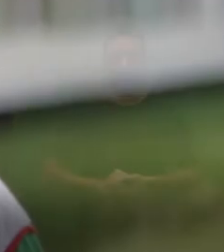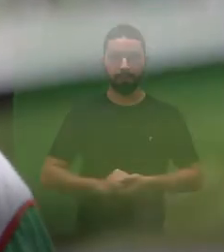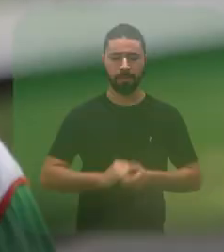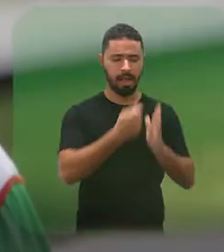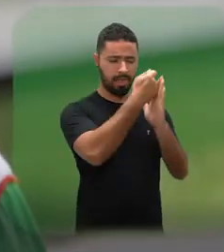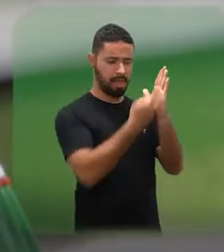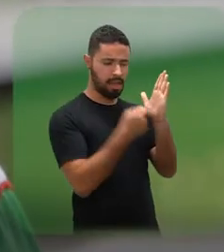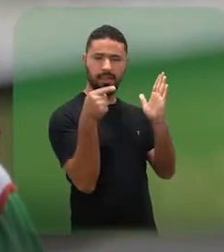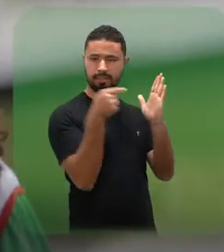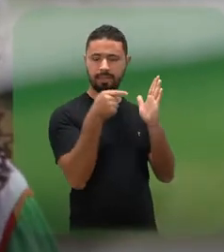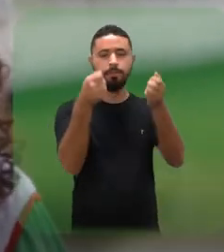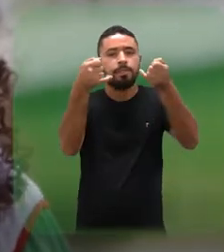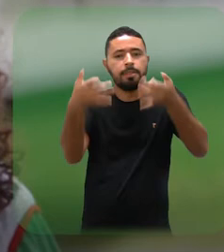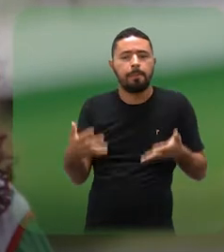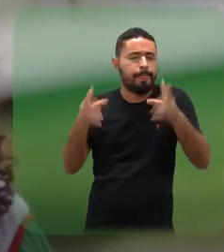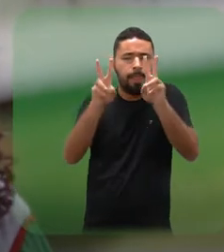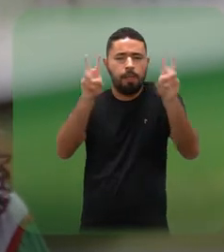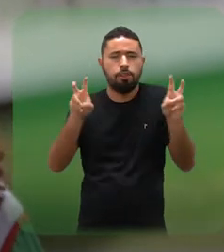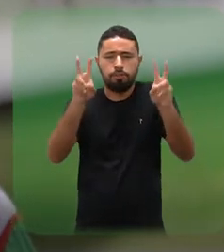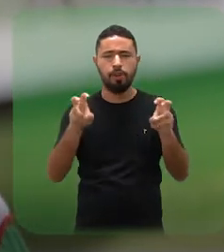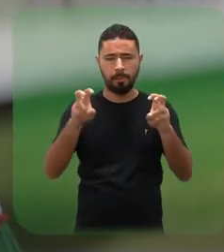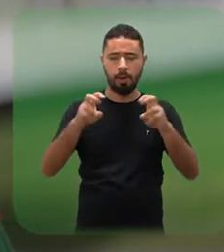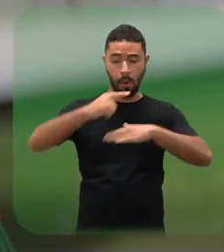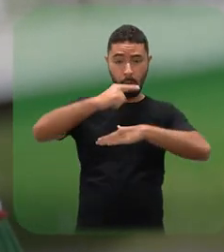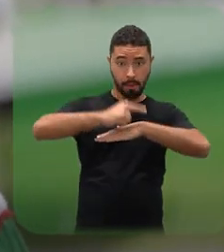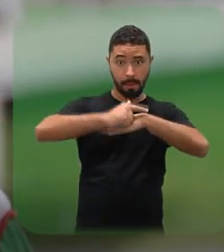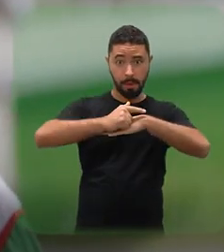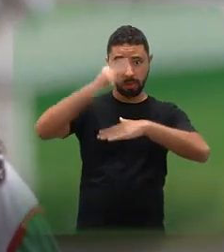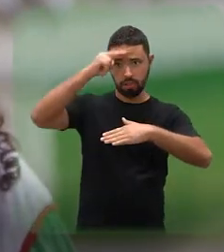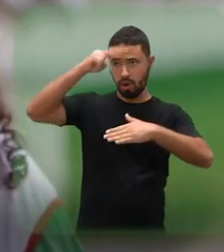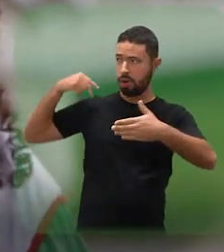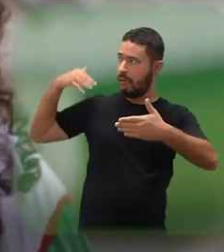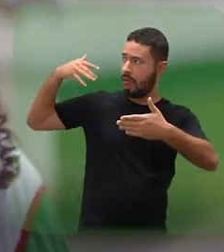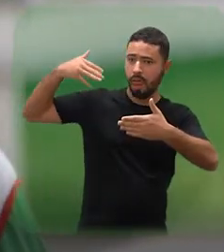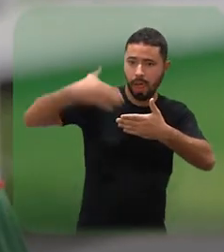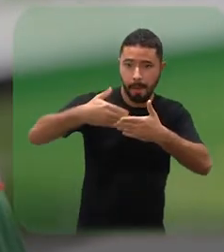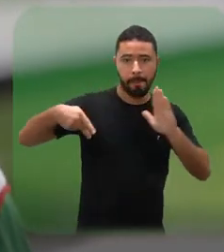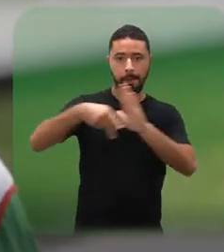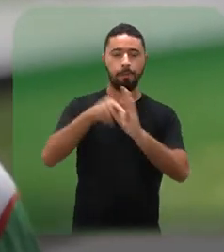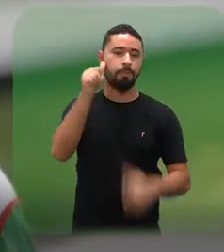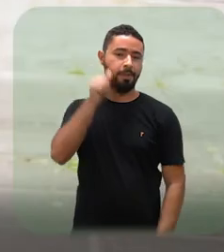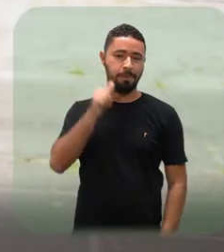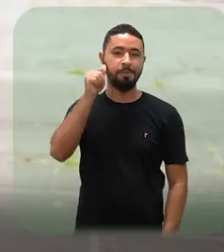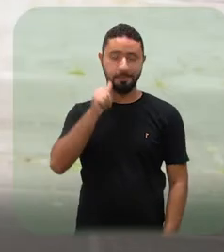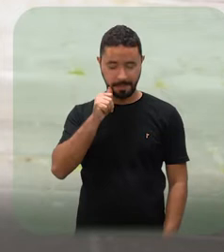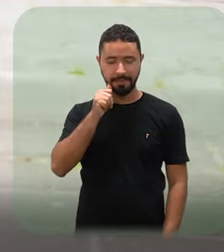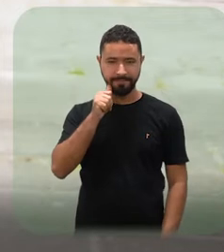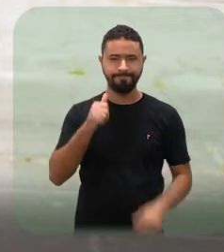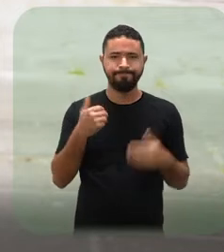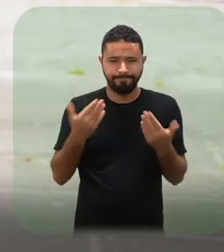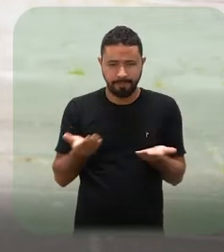Na redação eu trouxe um pouco sobre o papel histórico da mulher, do